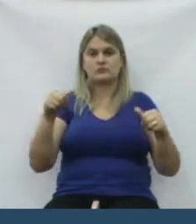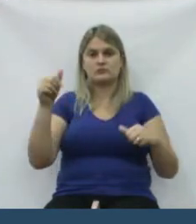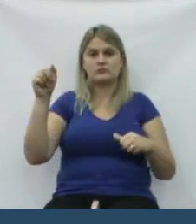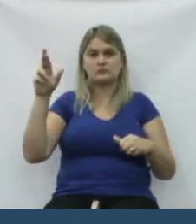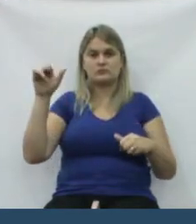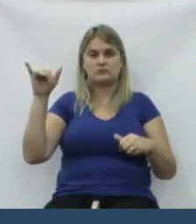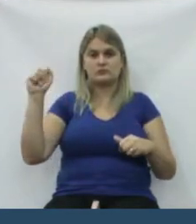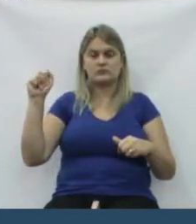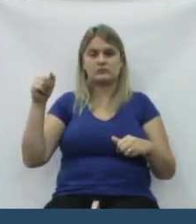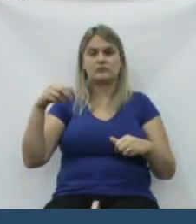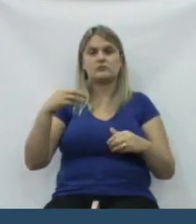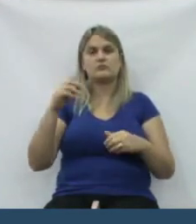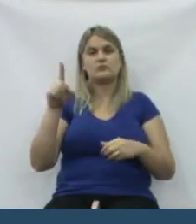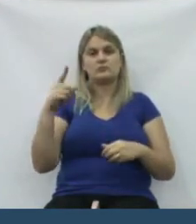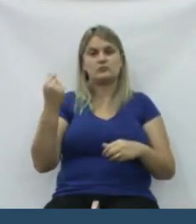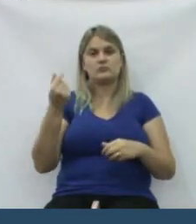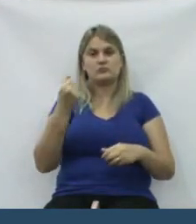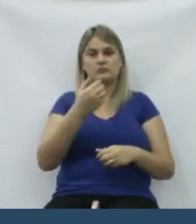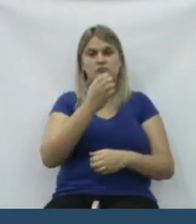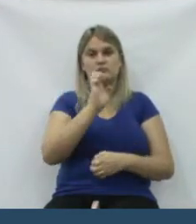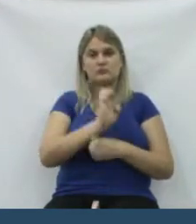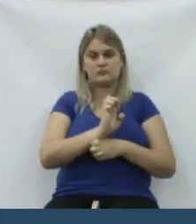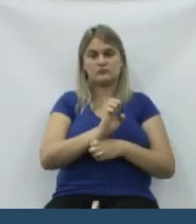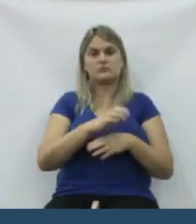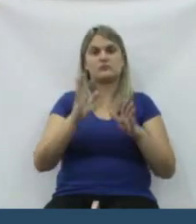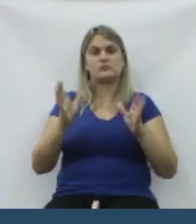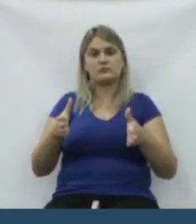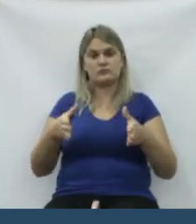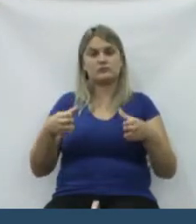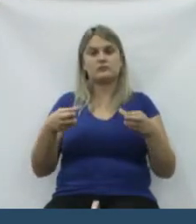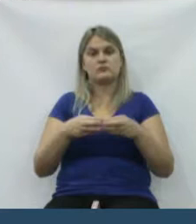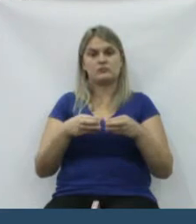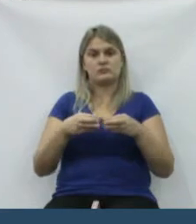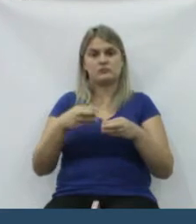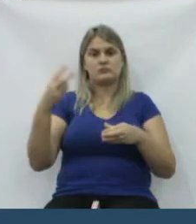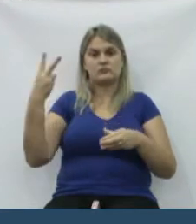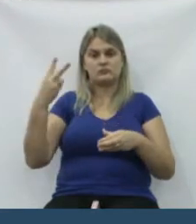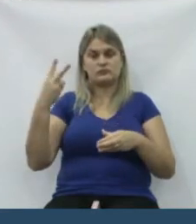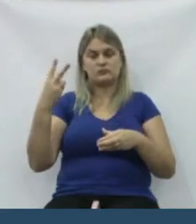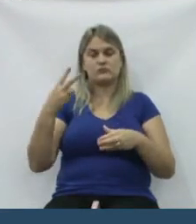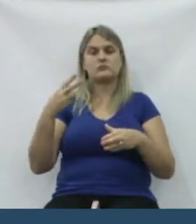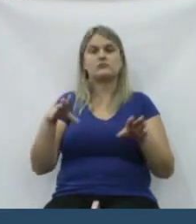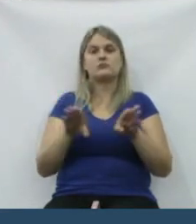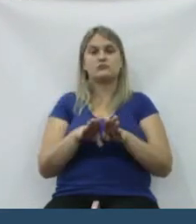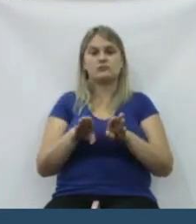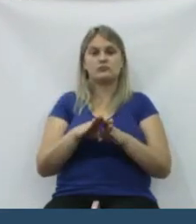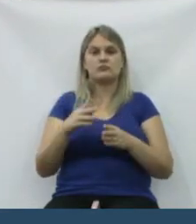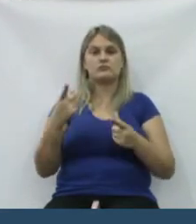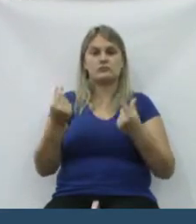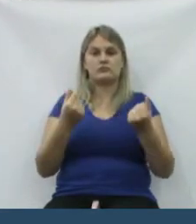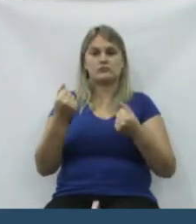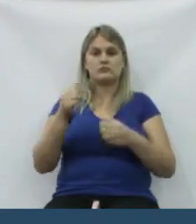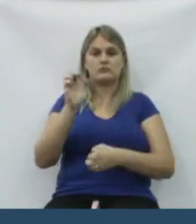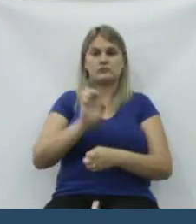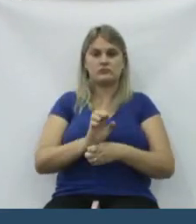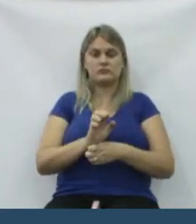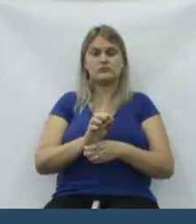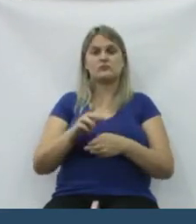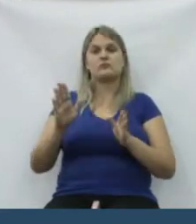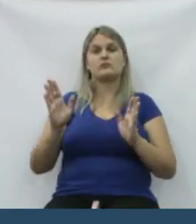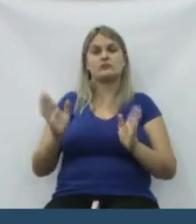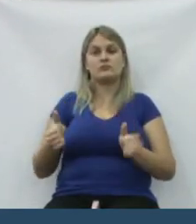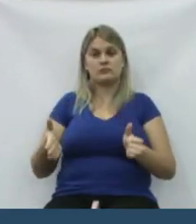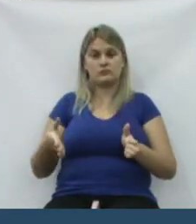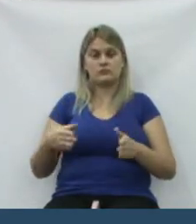do governo do Estado. Agora, a Ribeirinha 2 também está sendo com dinheiro do governo do Estado, e o terreno foi à